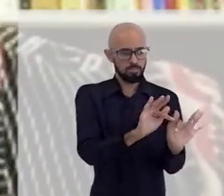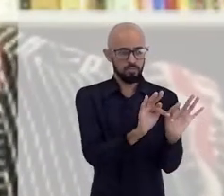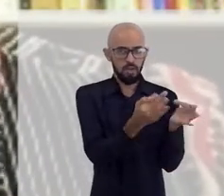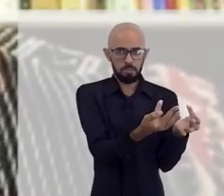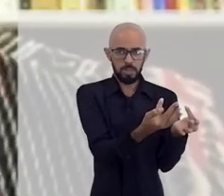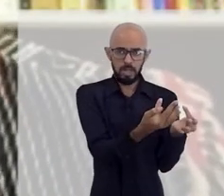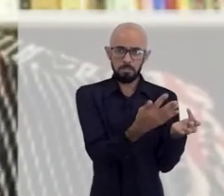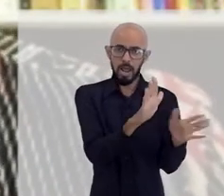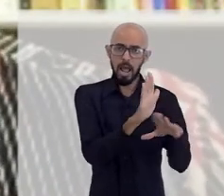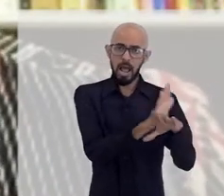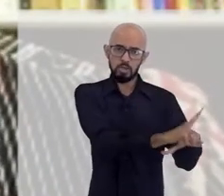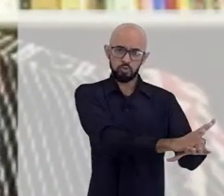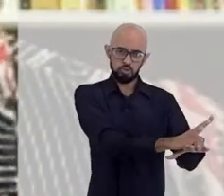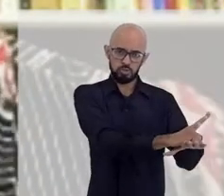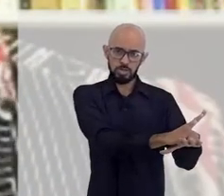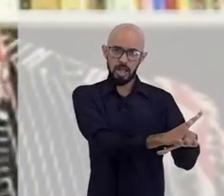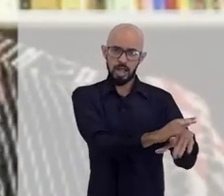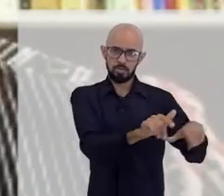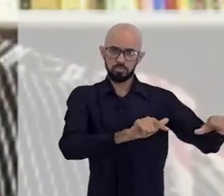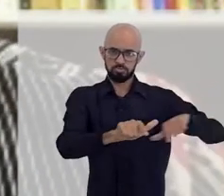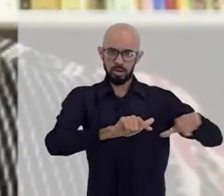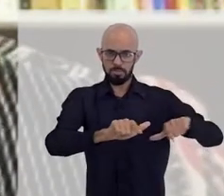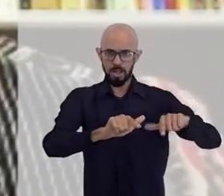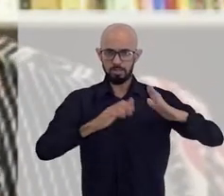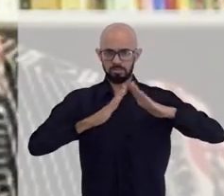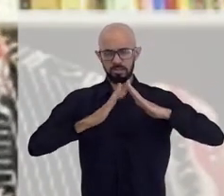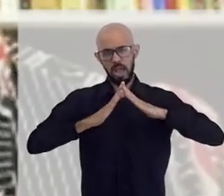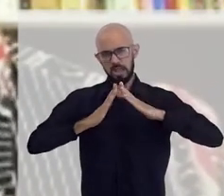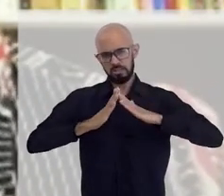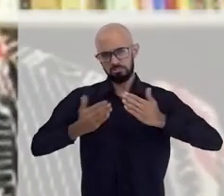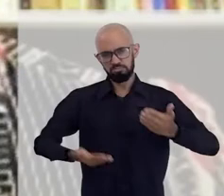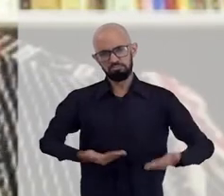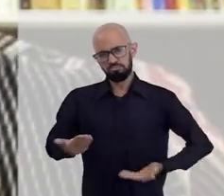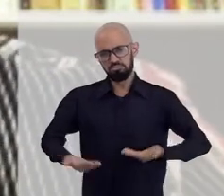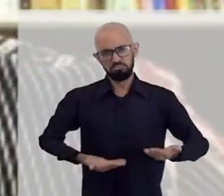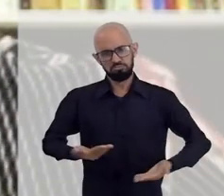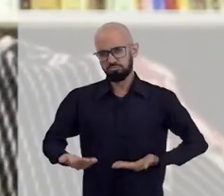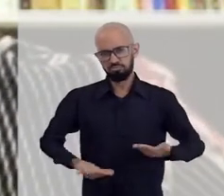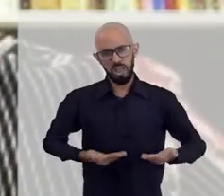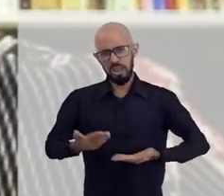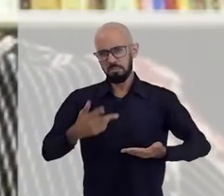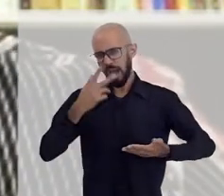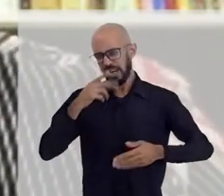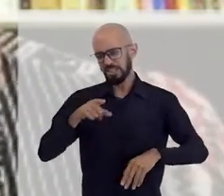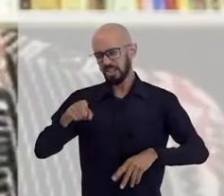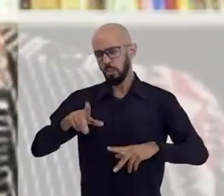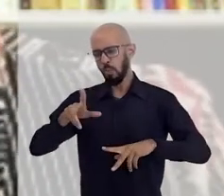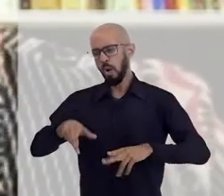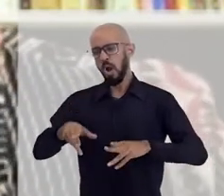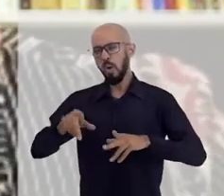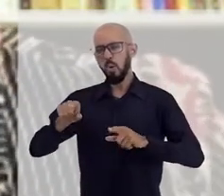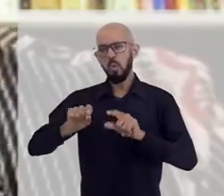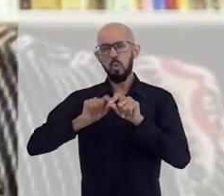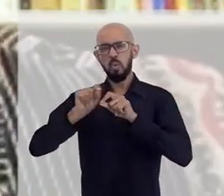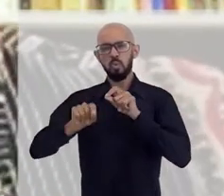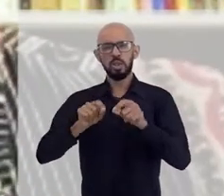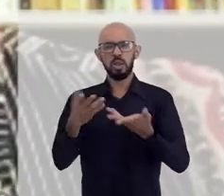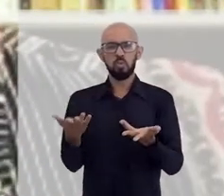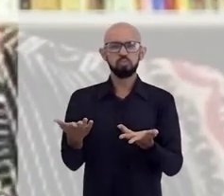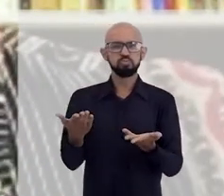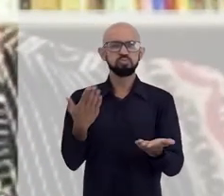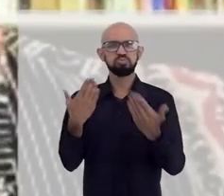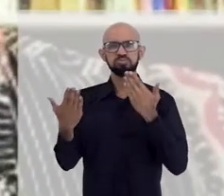ajudar nos serviços domésticos e ficavam ali meio que como alguém que você tem quase que...